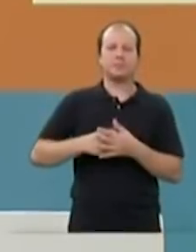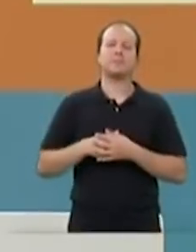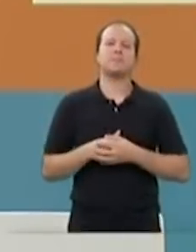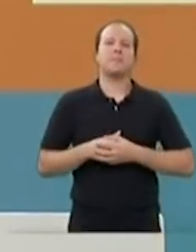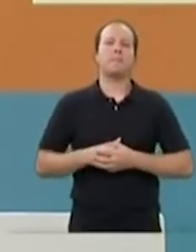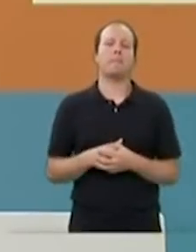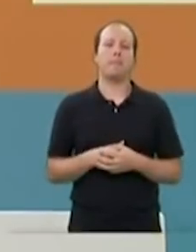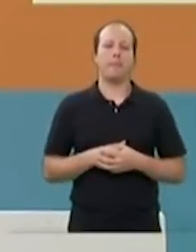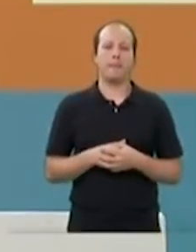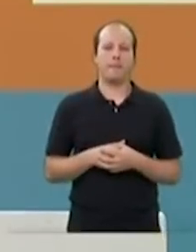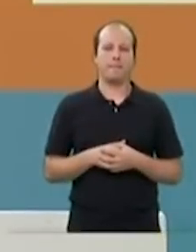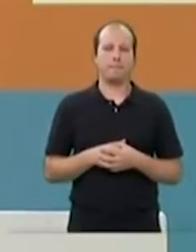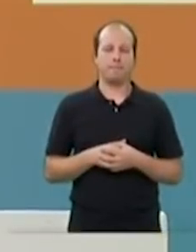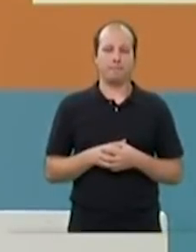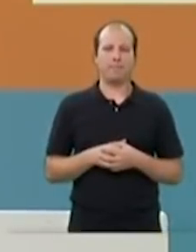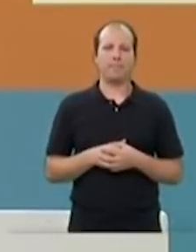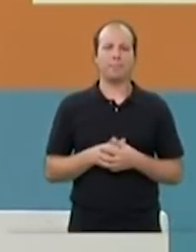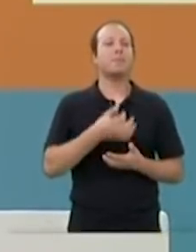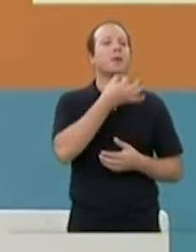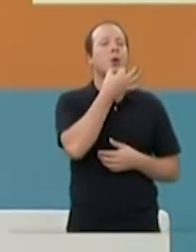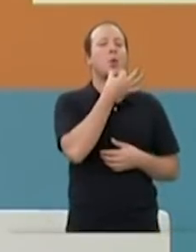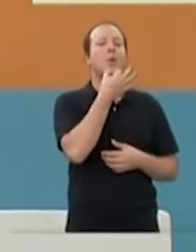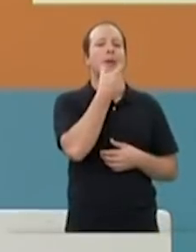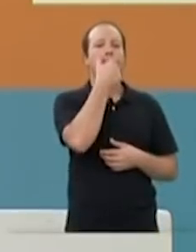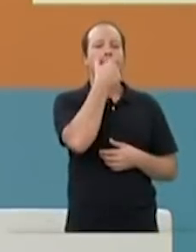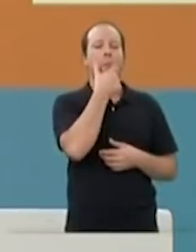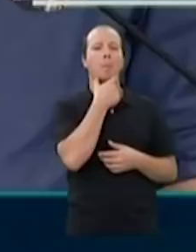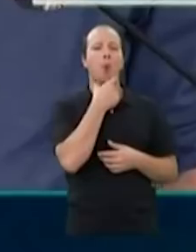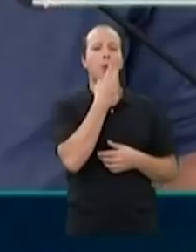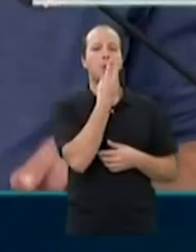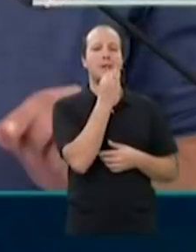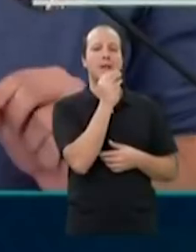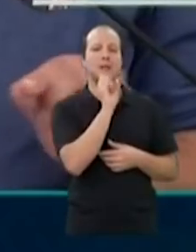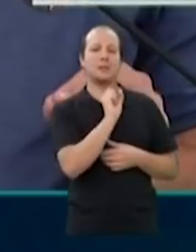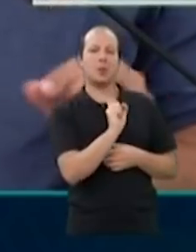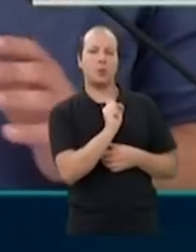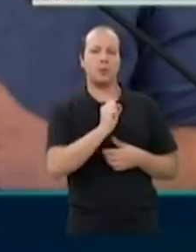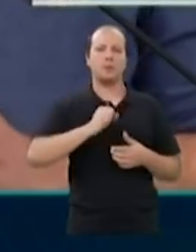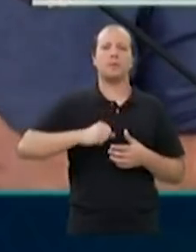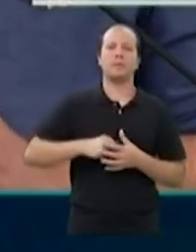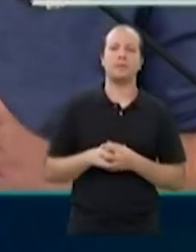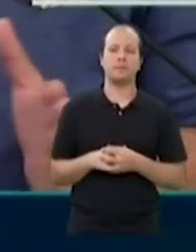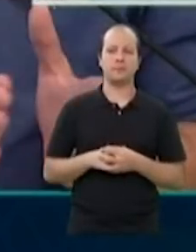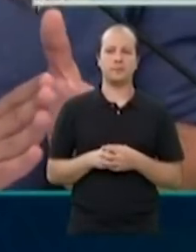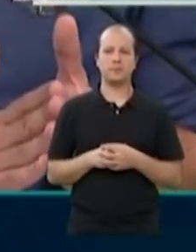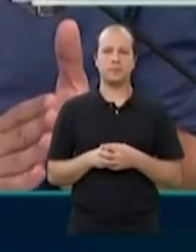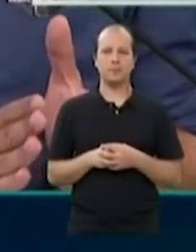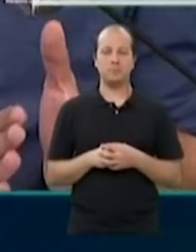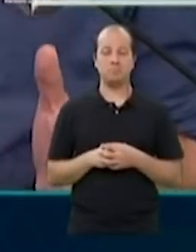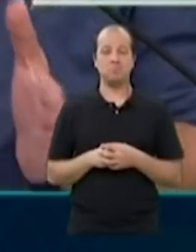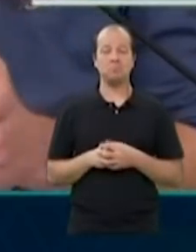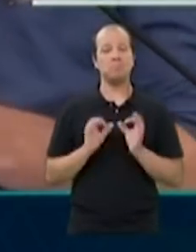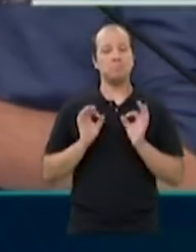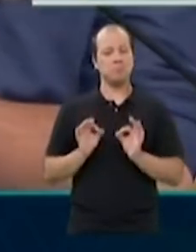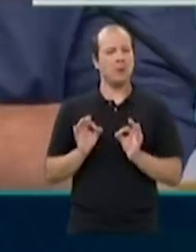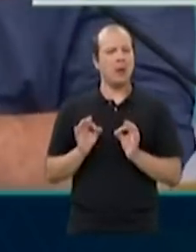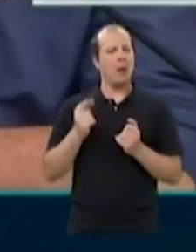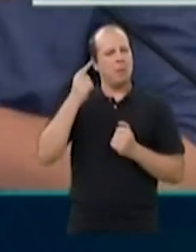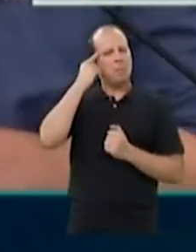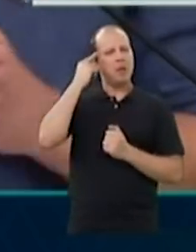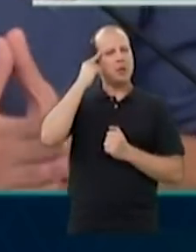E o comentário é seu, Guilherme Boulos, 30 segundos. Definitivamente o caminho não é